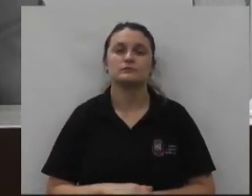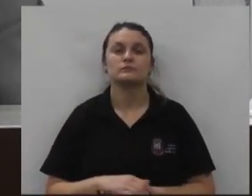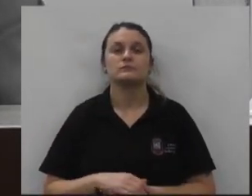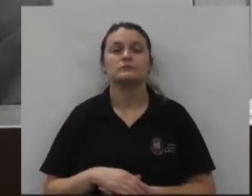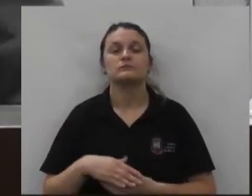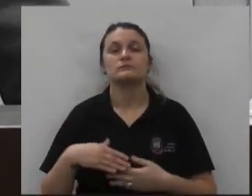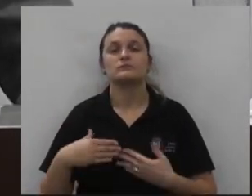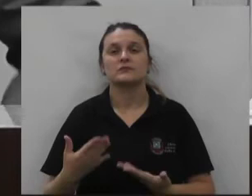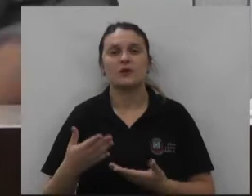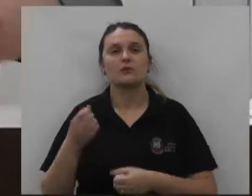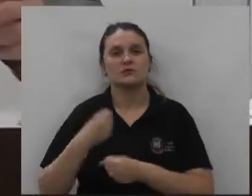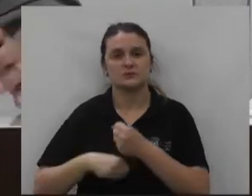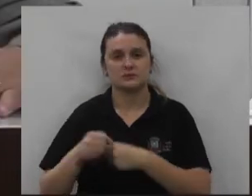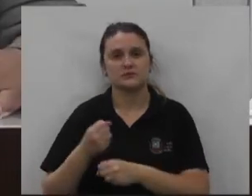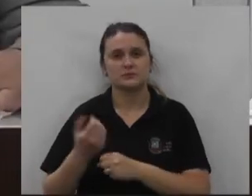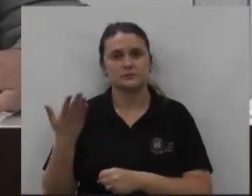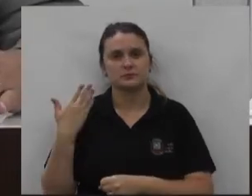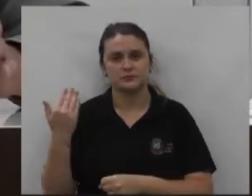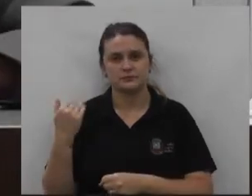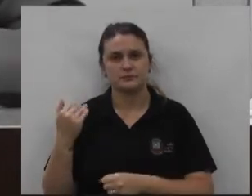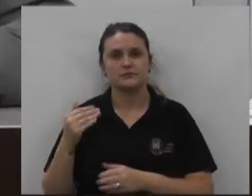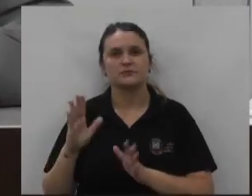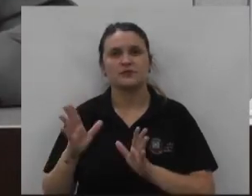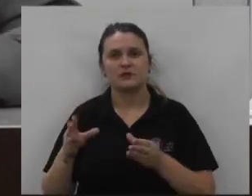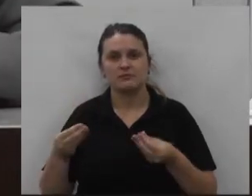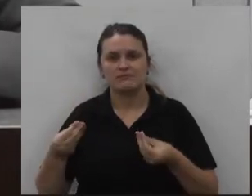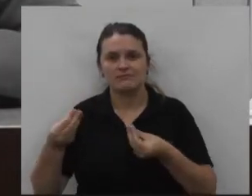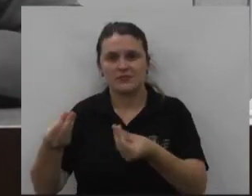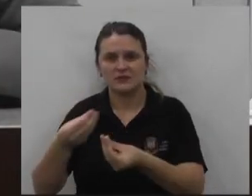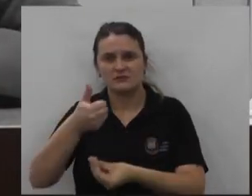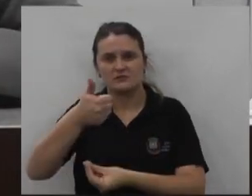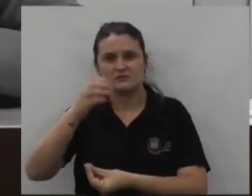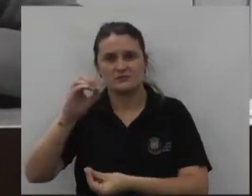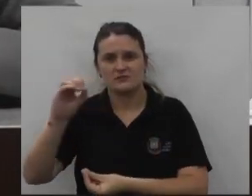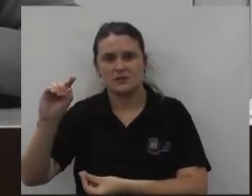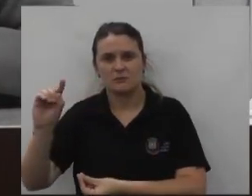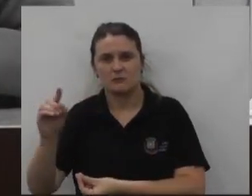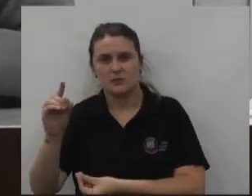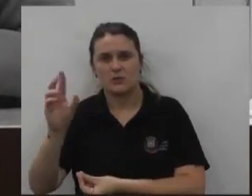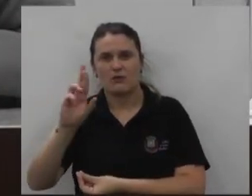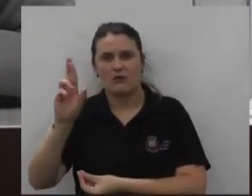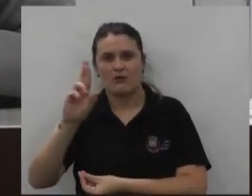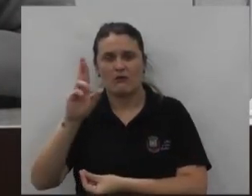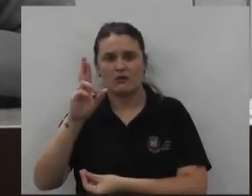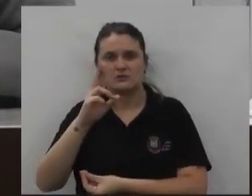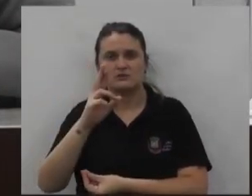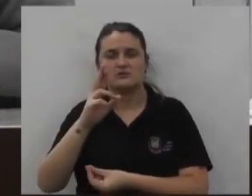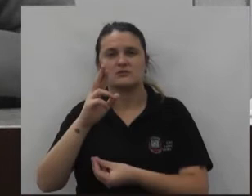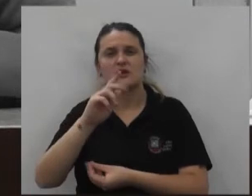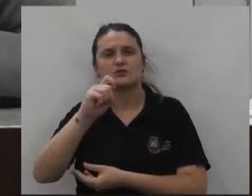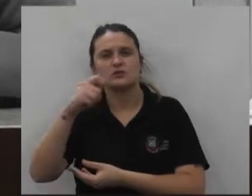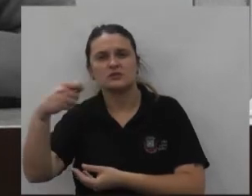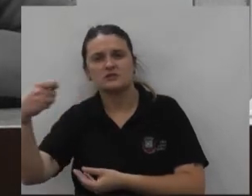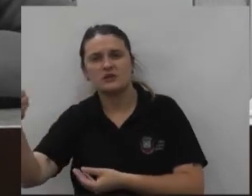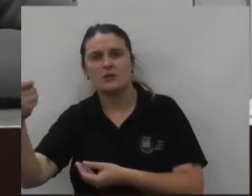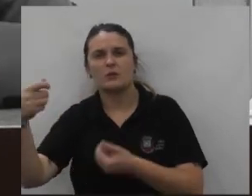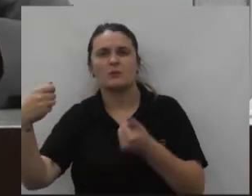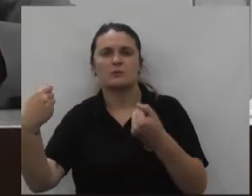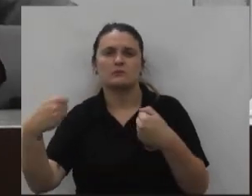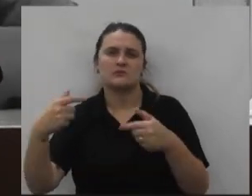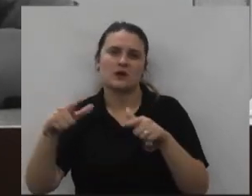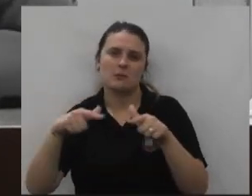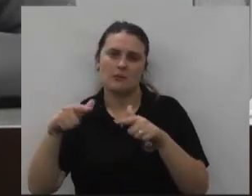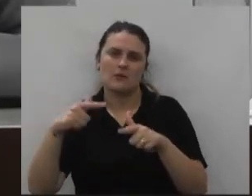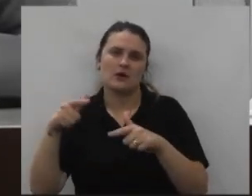e naquele momento também no ano passado foram destinados 100 mil reais para as entidades as entidades que